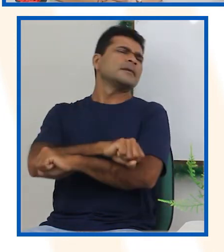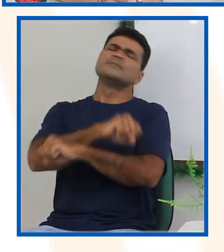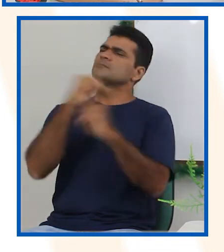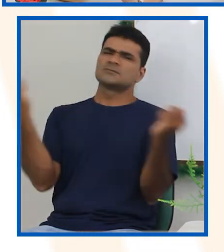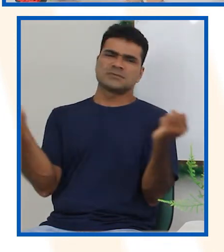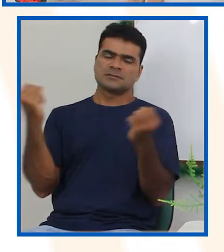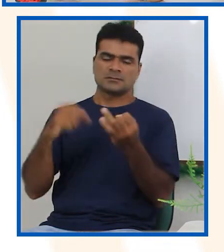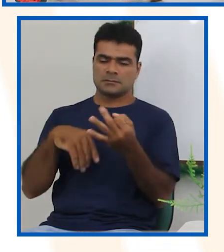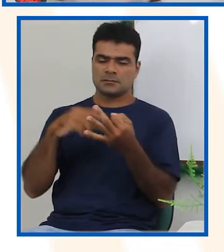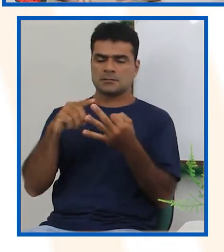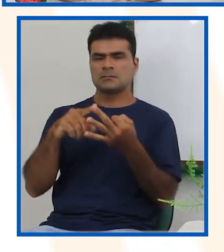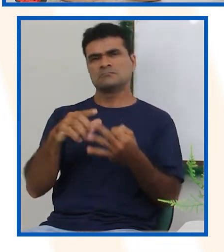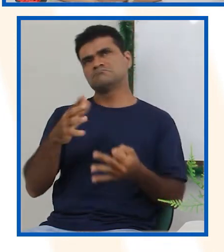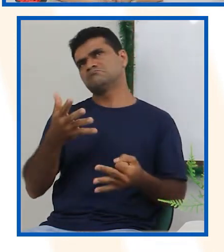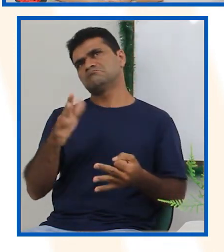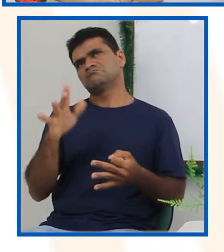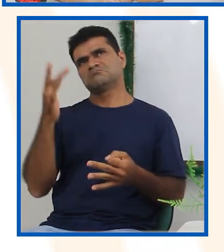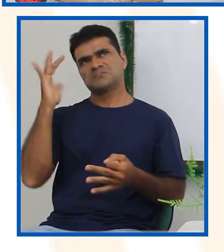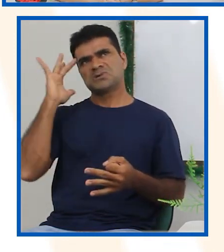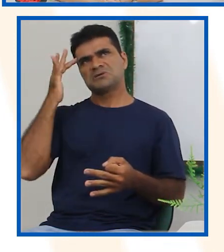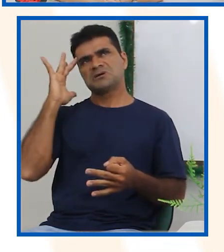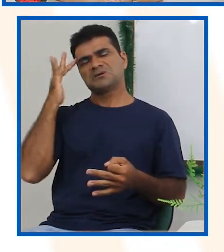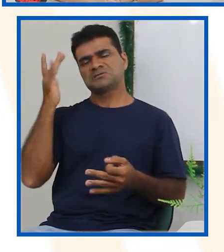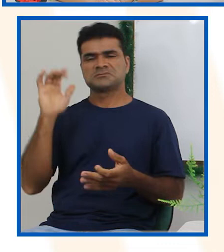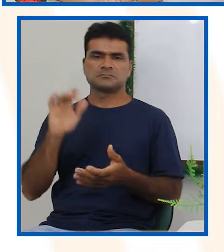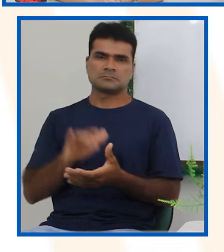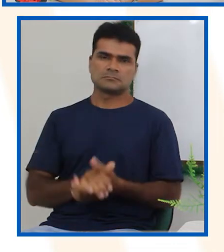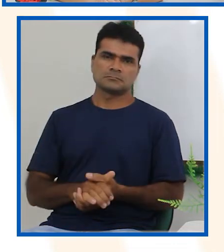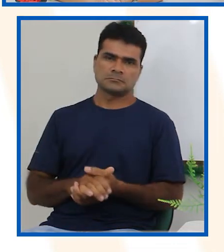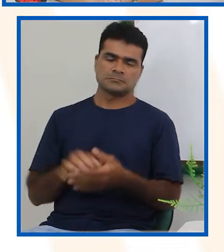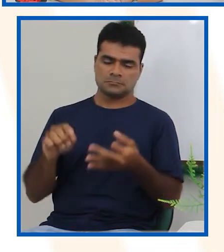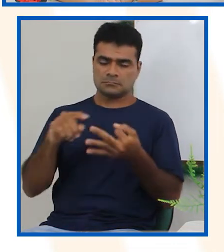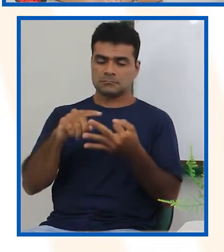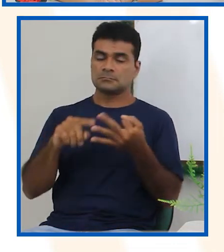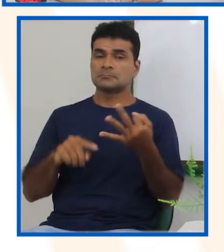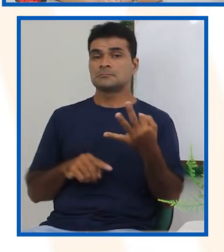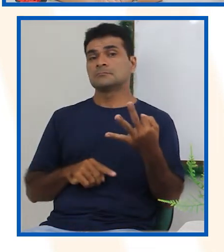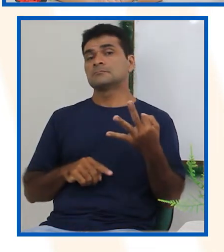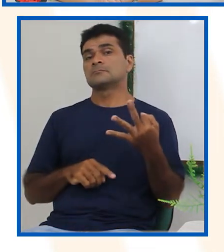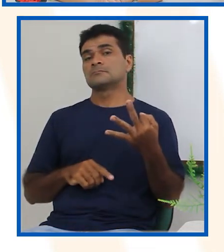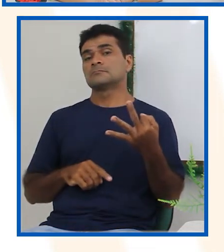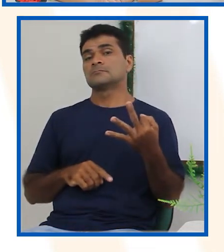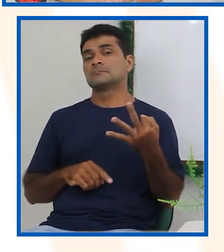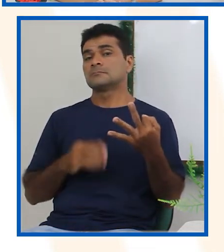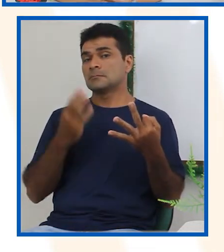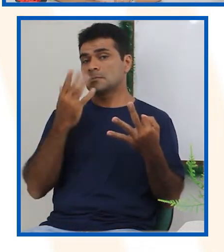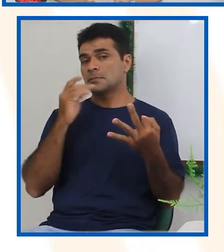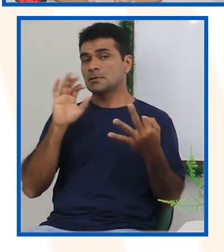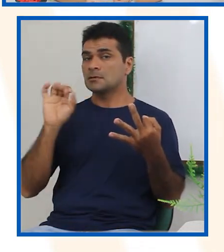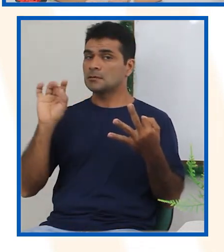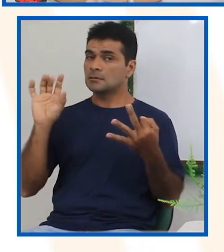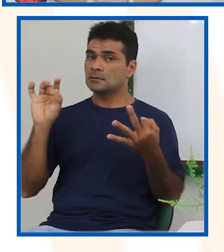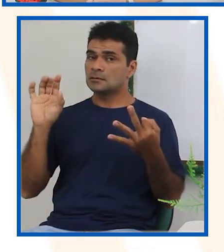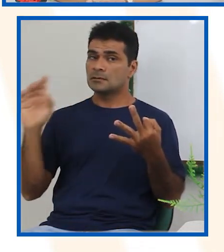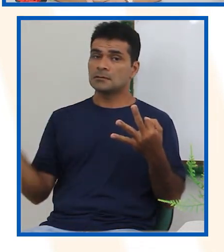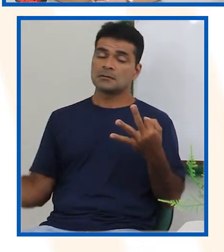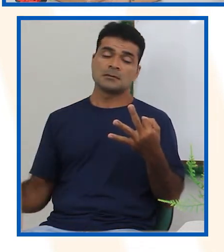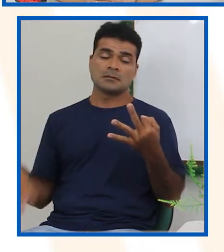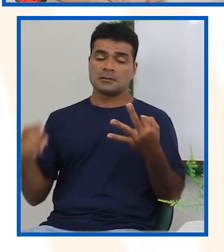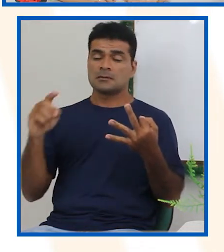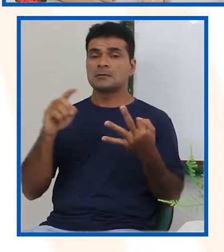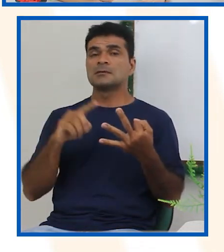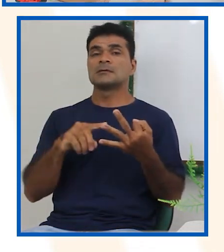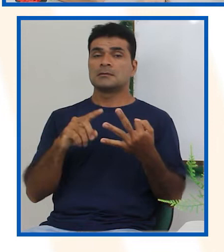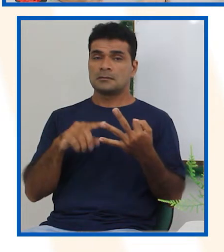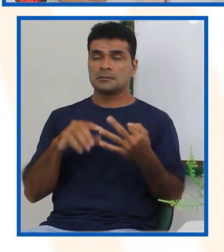acontecer? Talvez ou talvez aconteça? O que vocês acham? Talvez aconteça, não é?